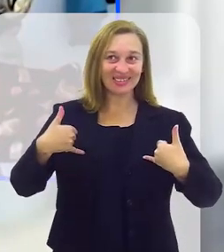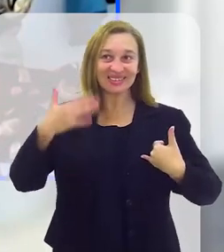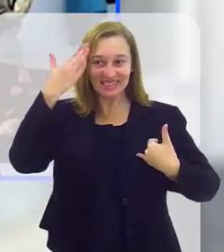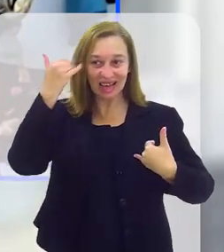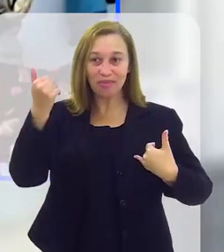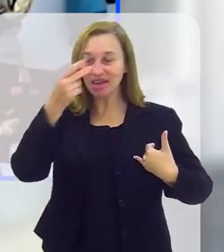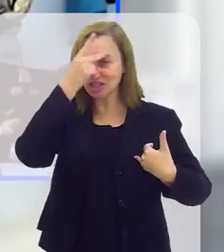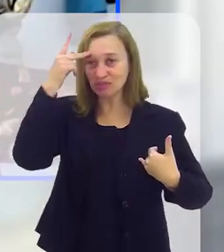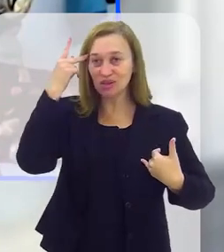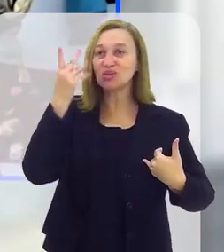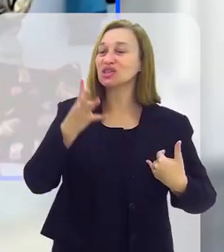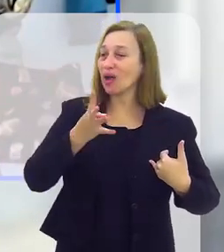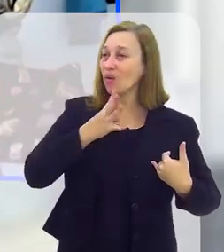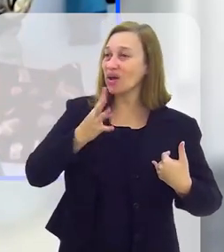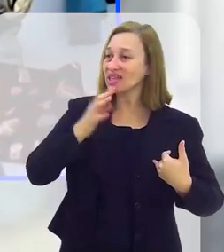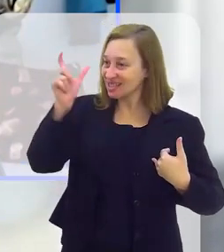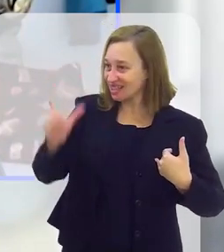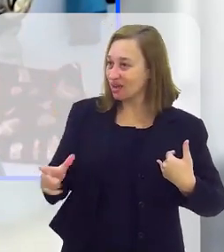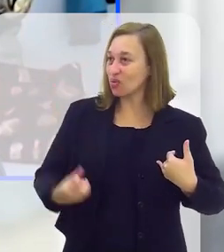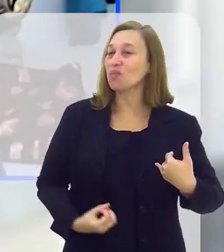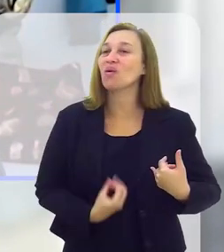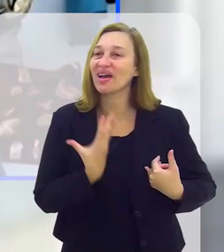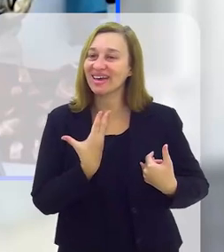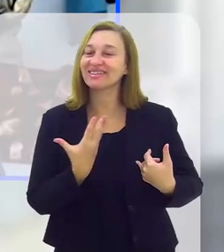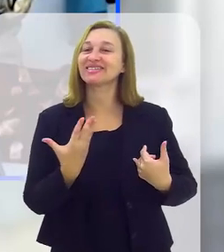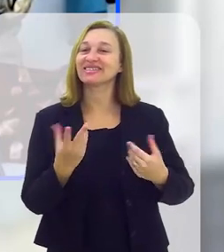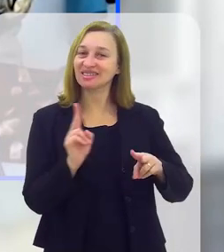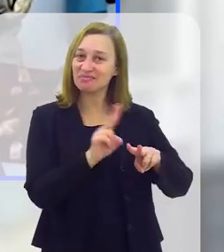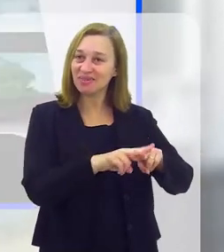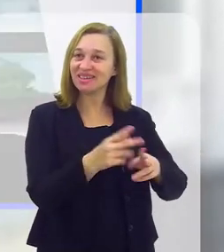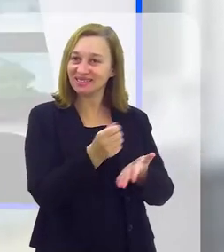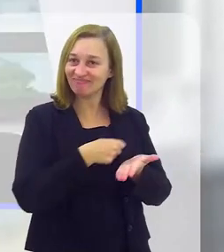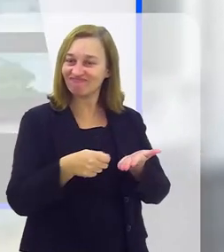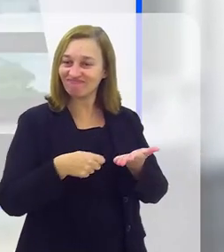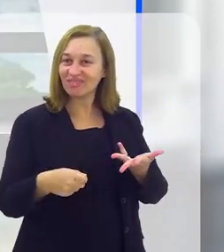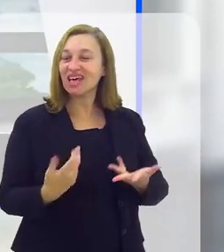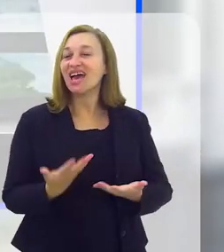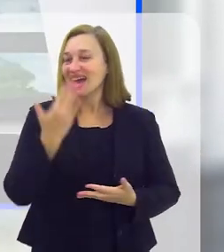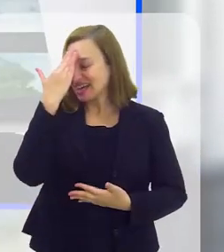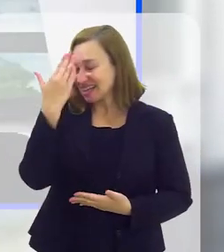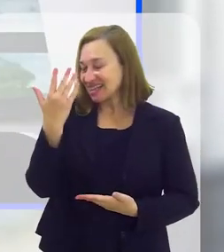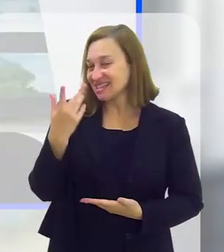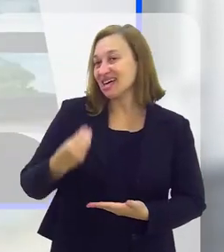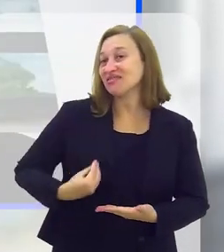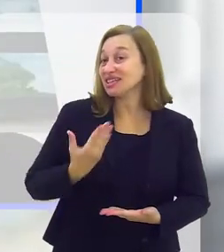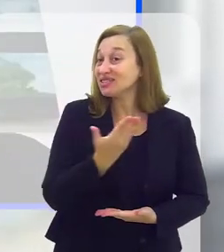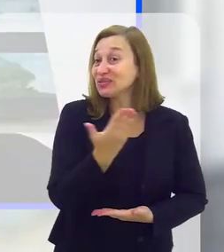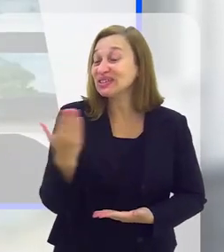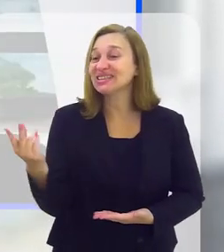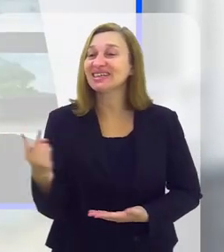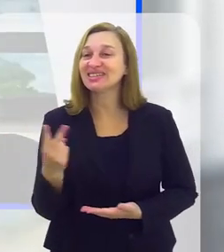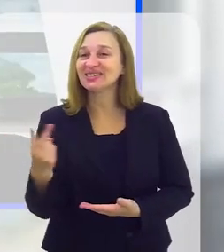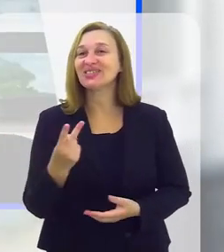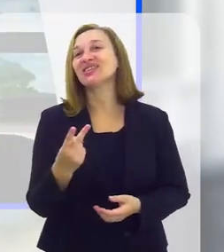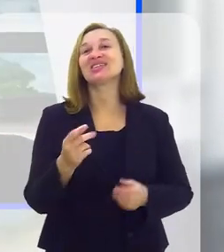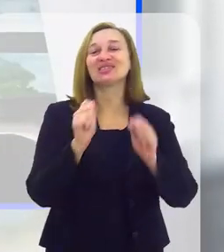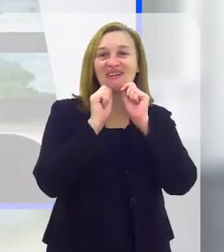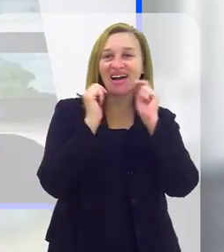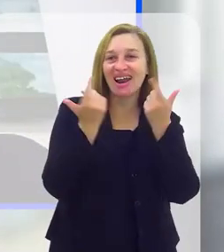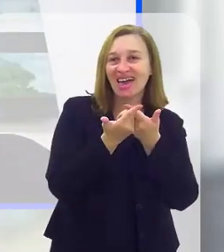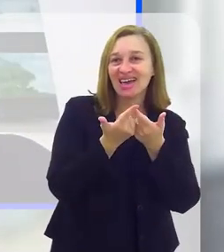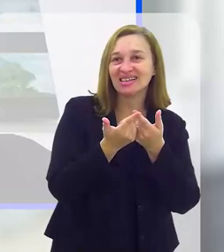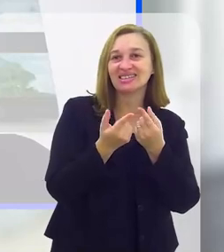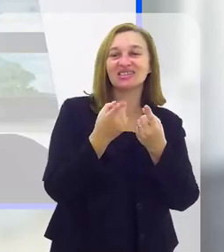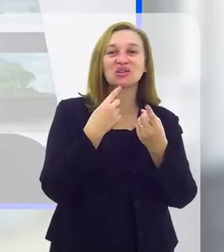lisonjeados de receber aquelas pessoas que estão interessadas em ler suas poesias, que eu recomendo. Olha, eu quero